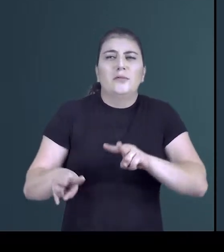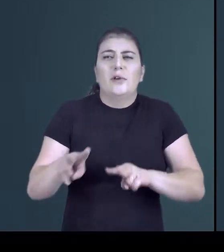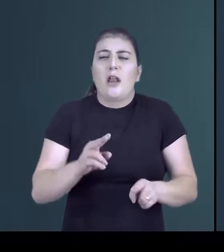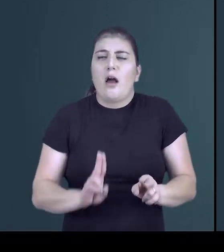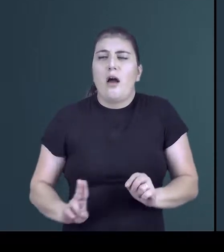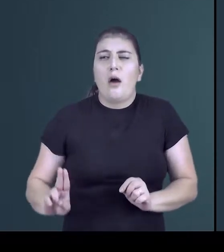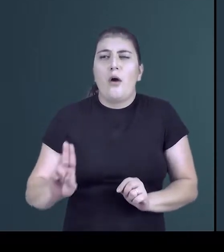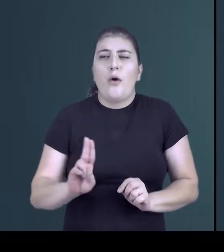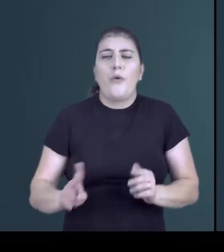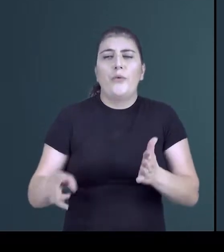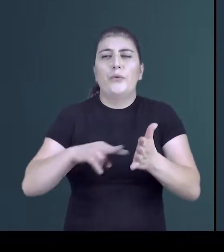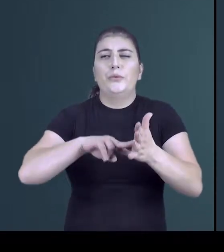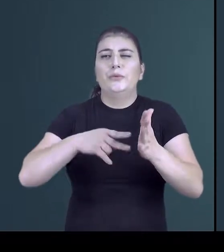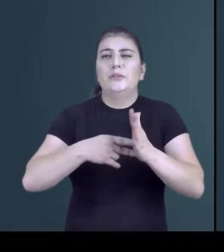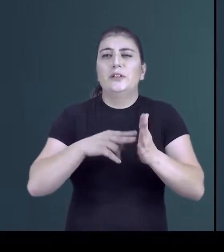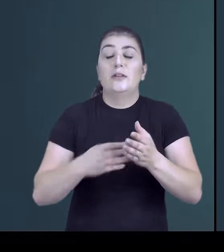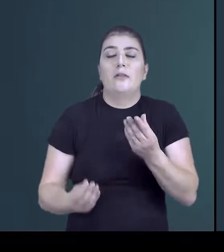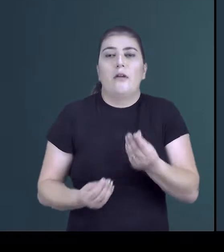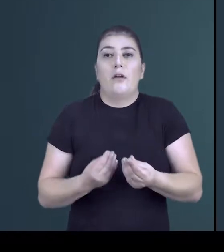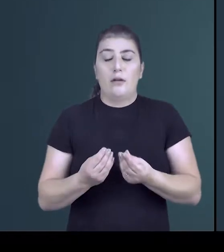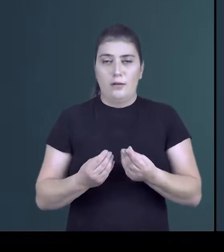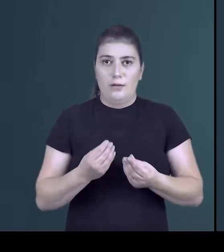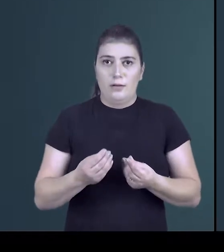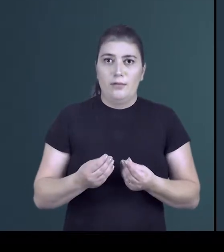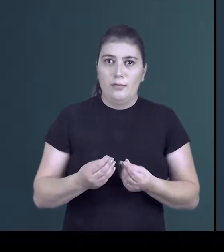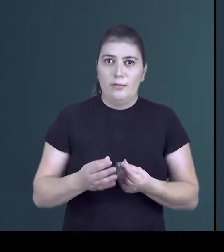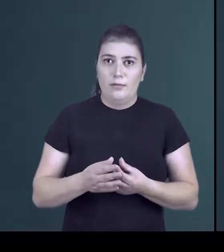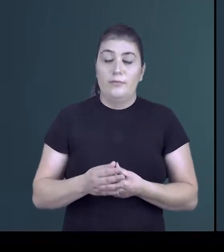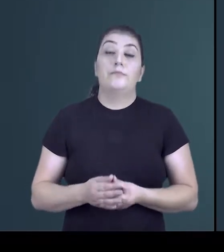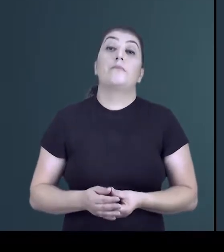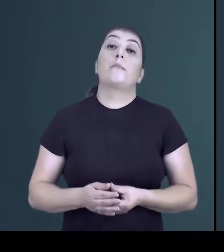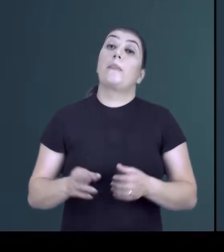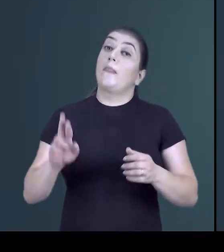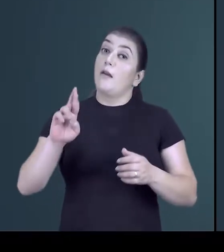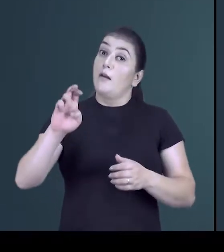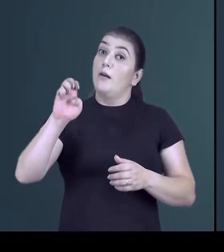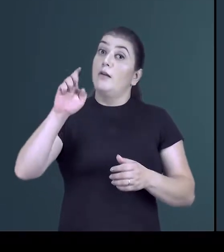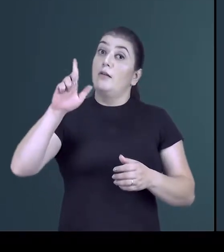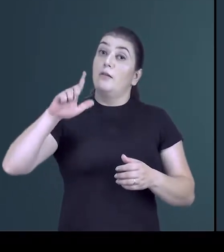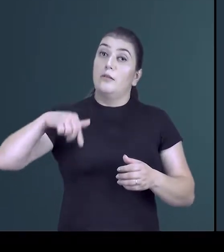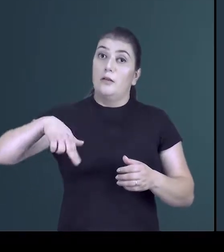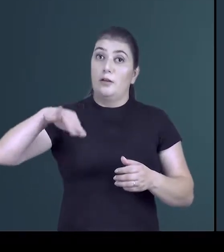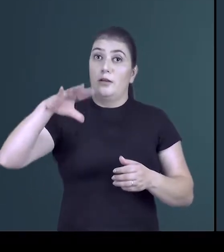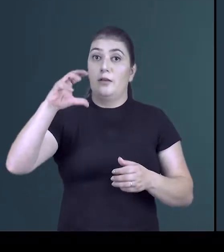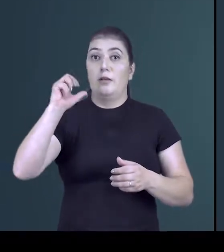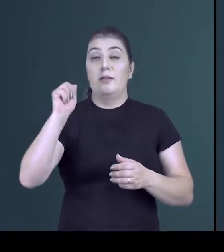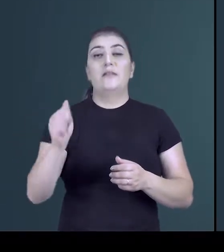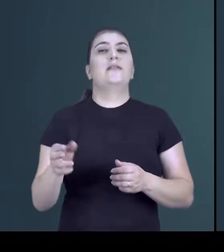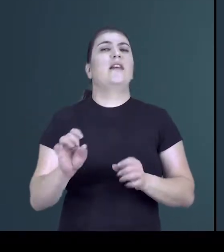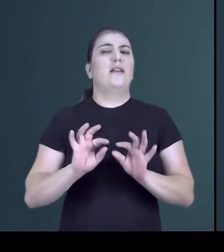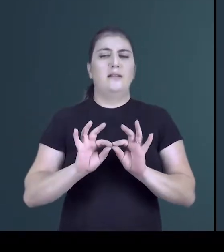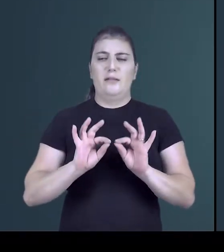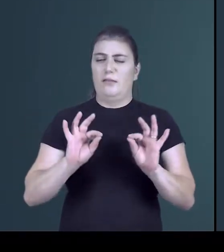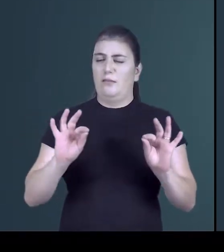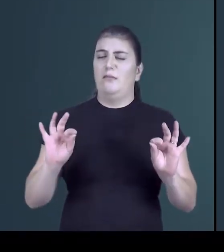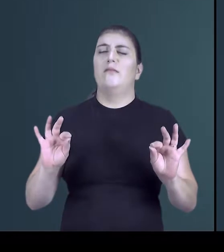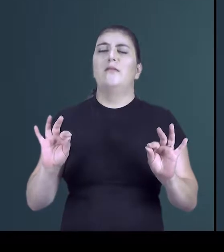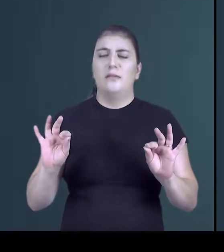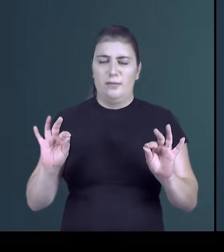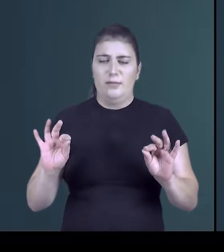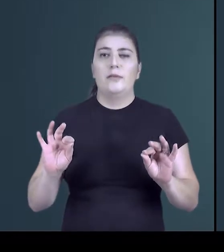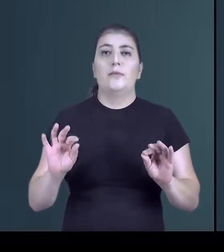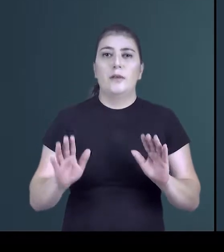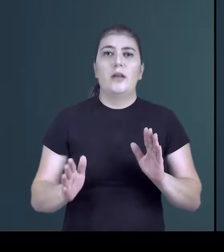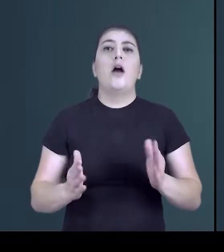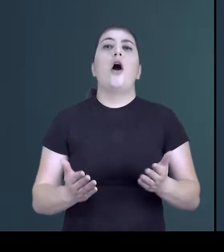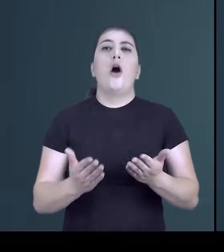isto é, o sentido dado a essas estruturas. As regências, em uma maneira simples e prática, podem ser